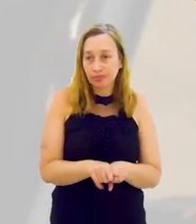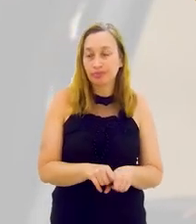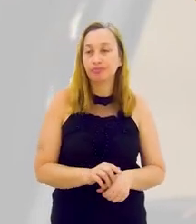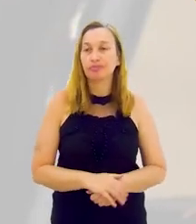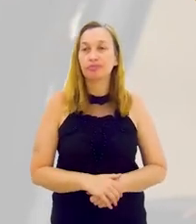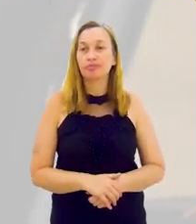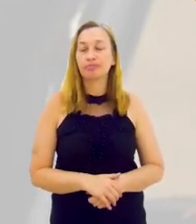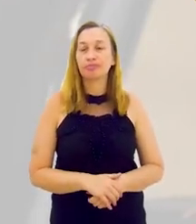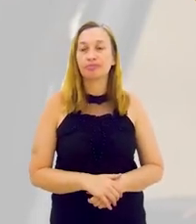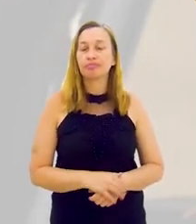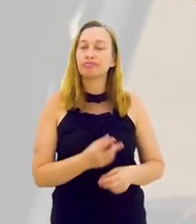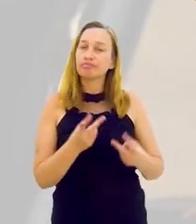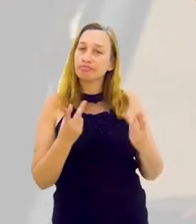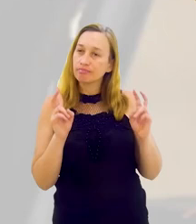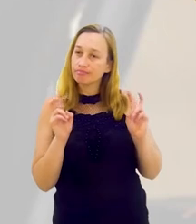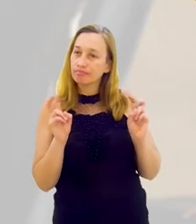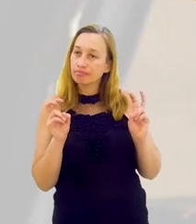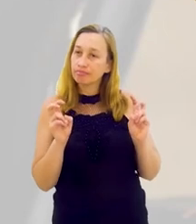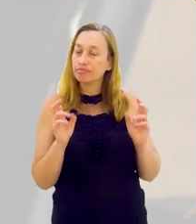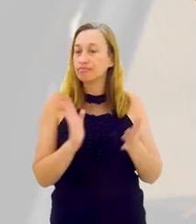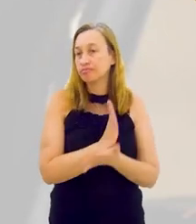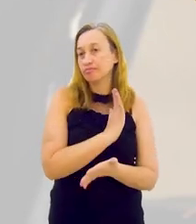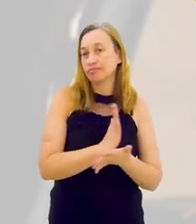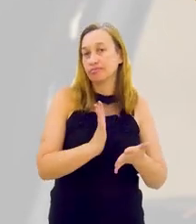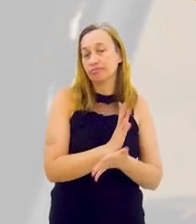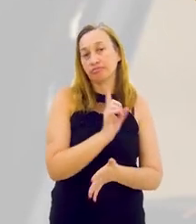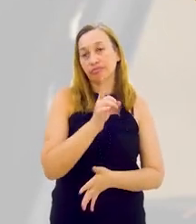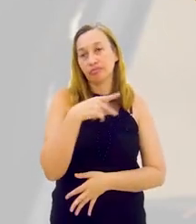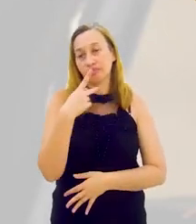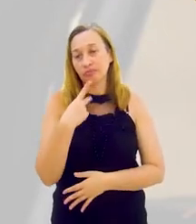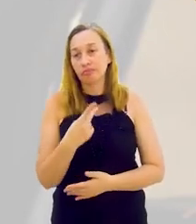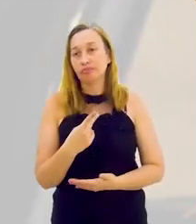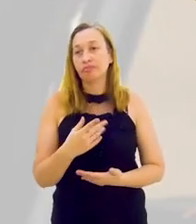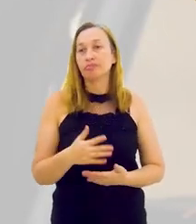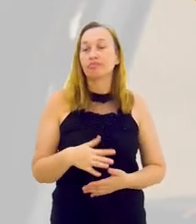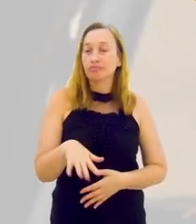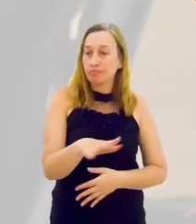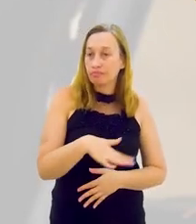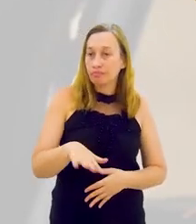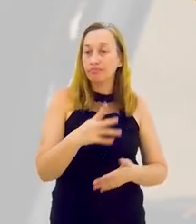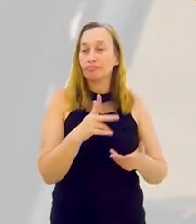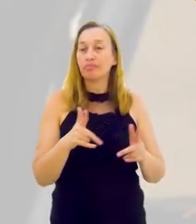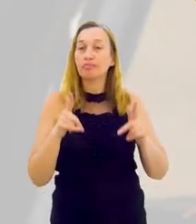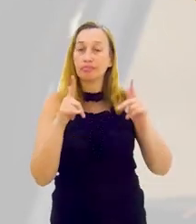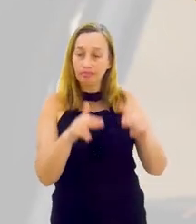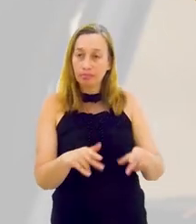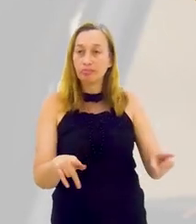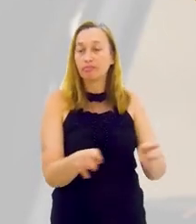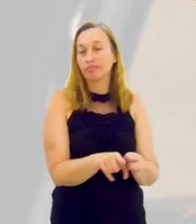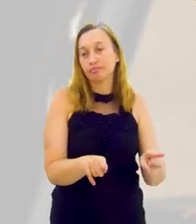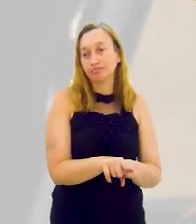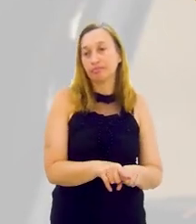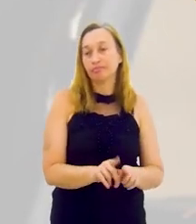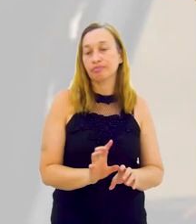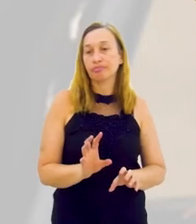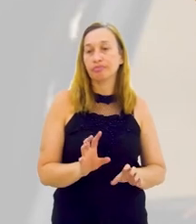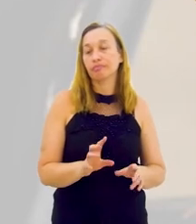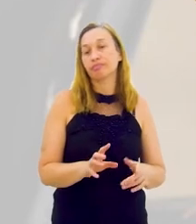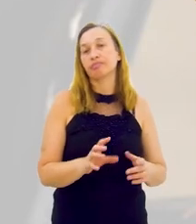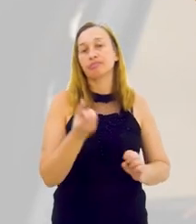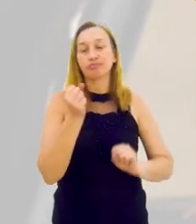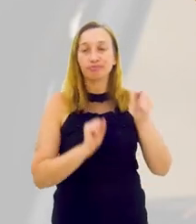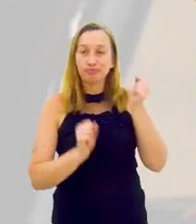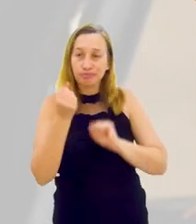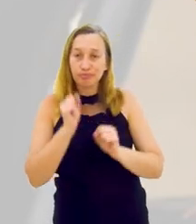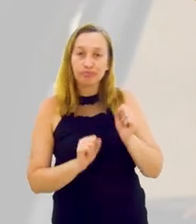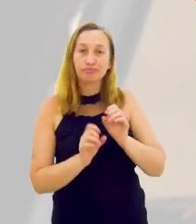é fragmentado, né? As secretarias têm questões que, às vezes, não se falam. E os setores, às vezes, também do mesmo jeito. Às vezes,